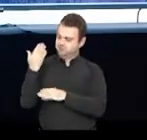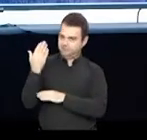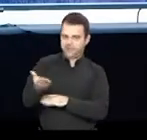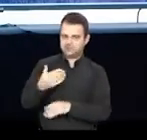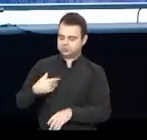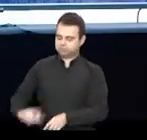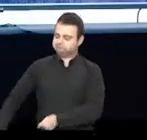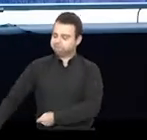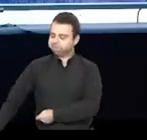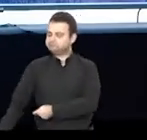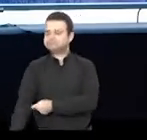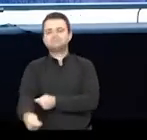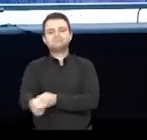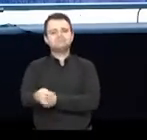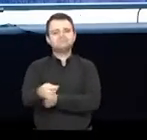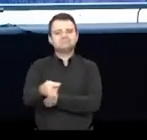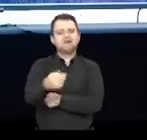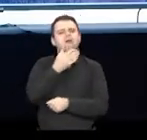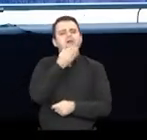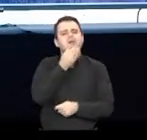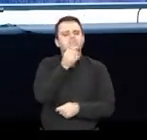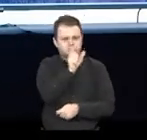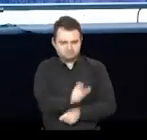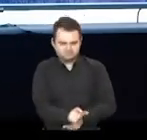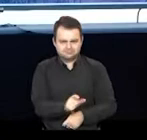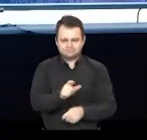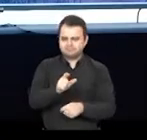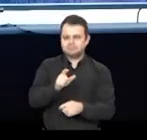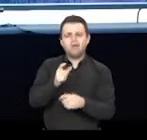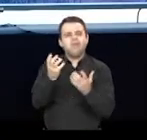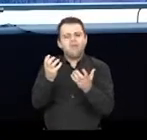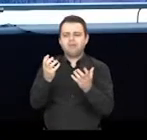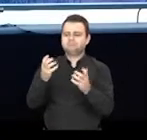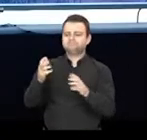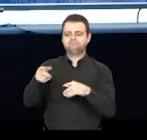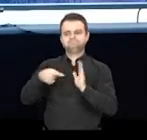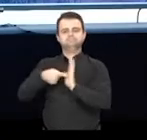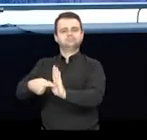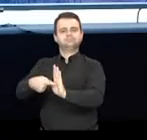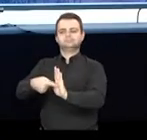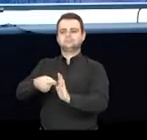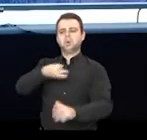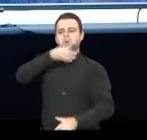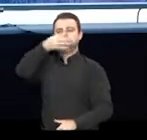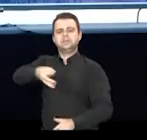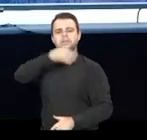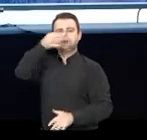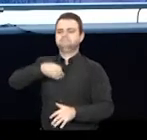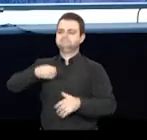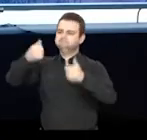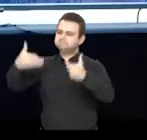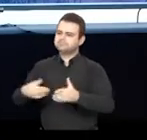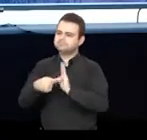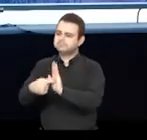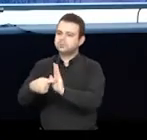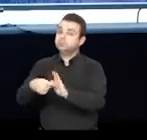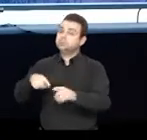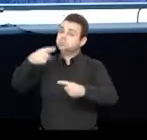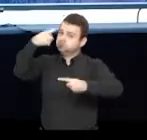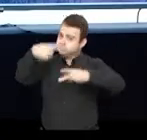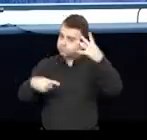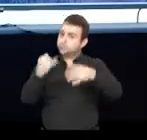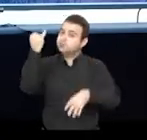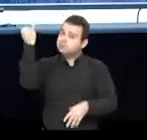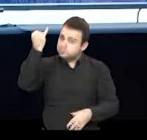Bruno pensou exatamente em que discurso ele queria atribuir à sua produção. Aqui ele está falando de questões